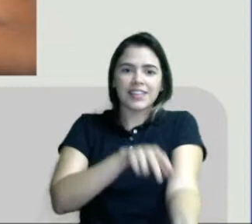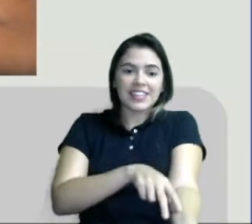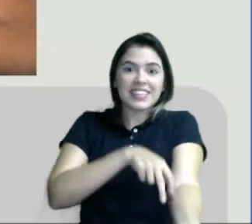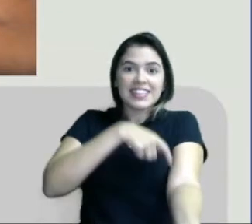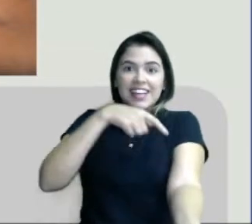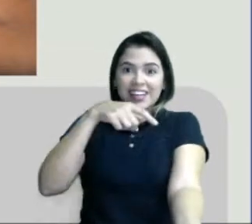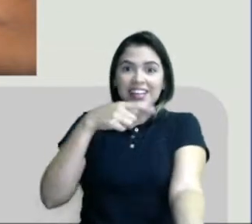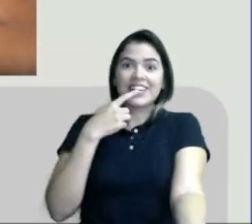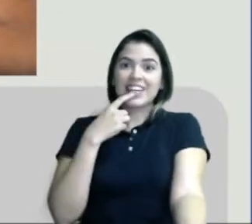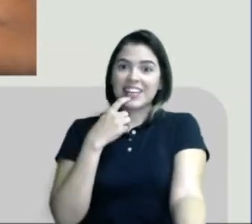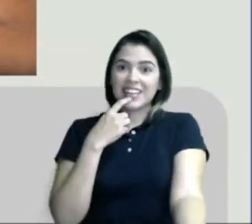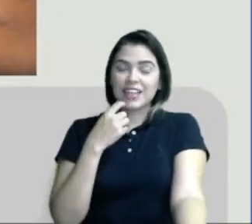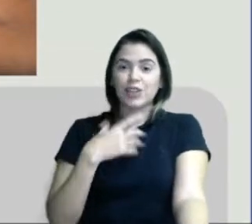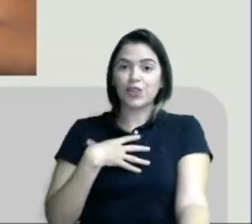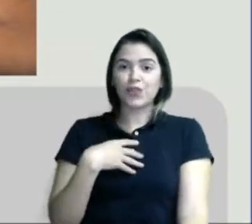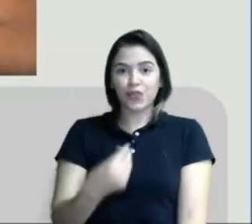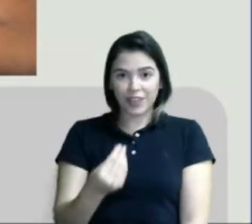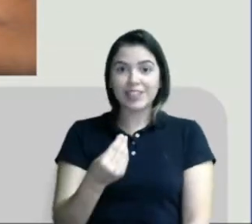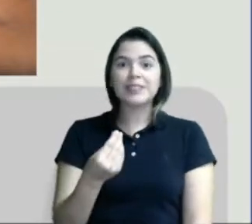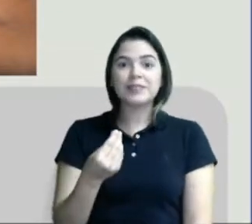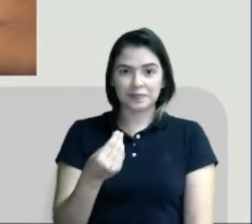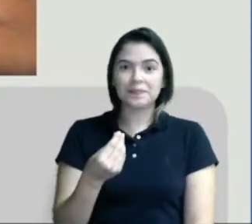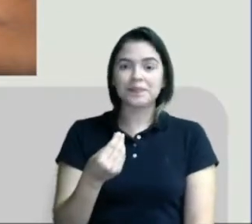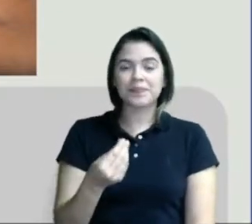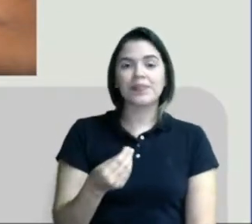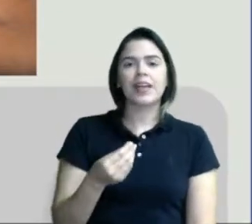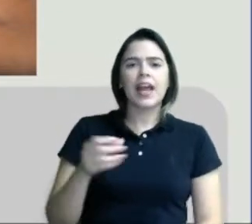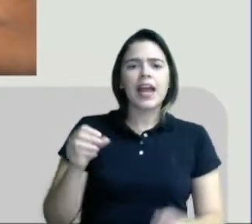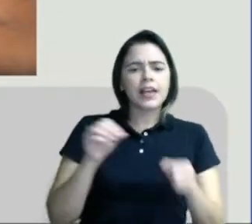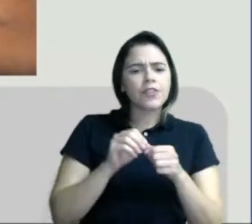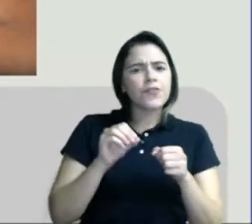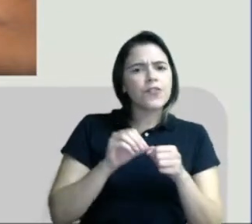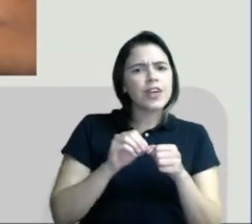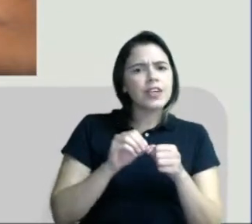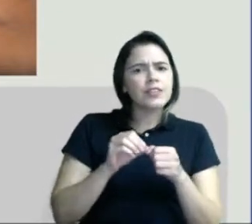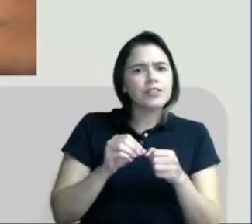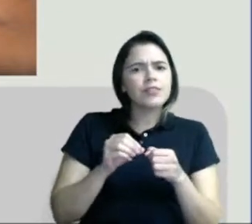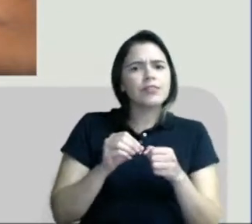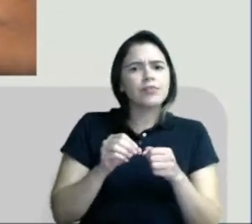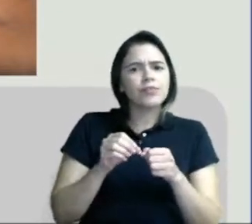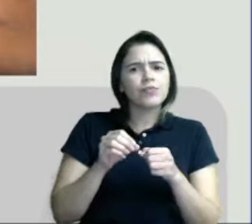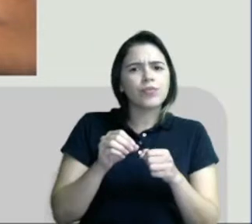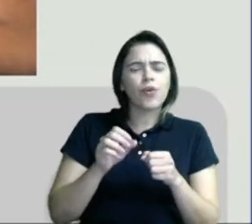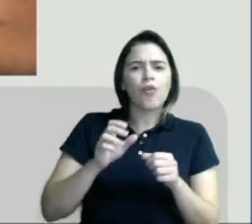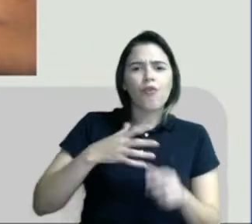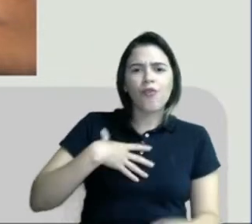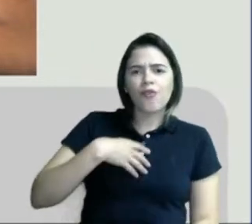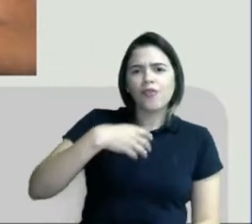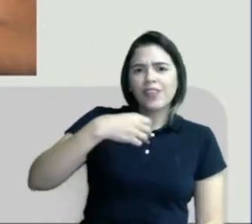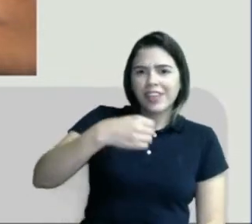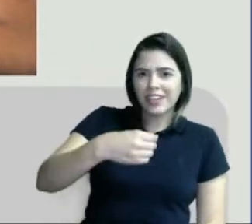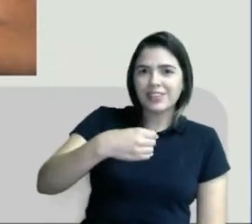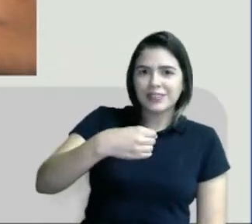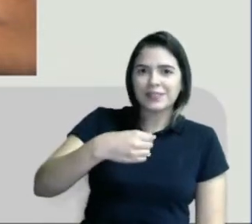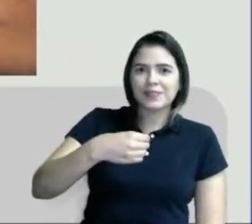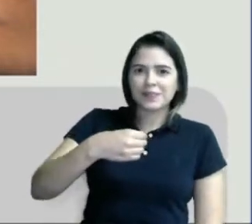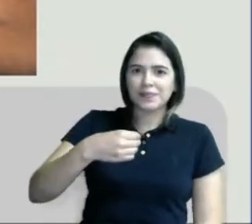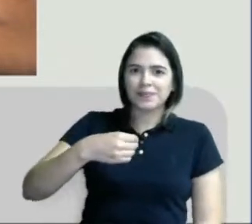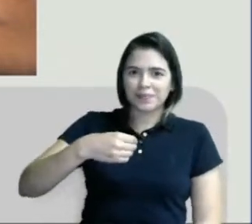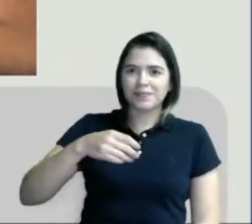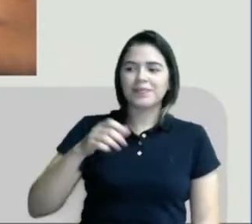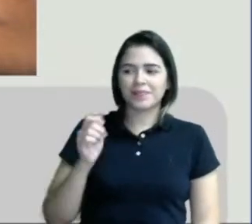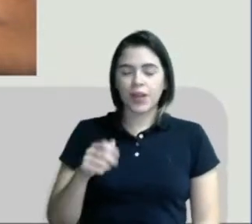É aquele que fez o filhinho. É o biológico. Olha como são